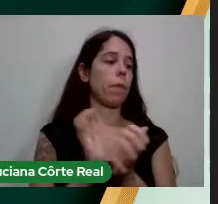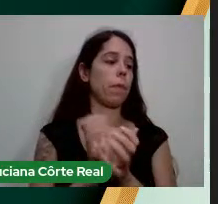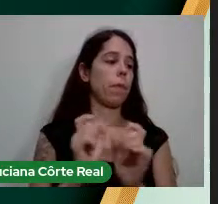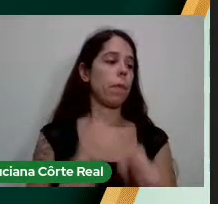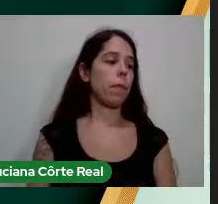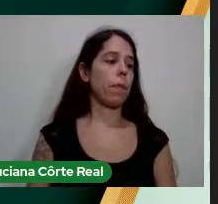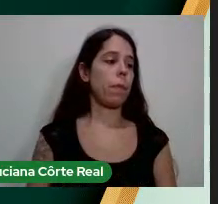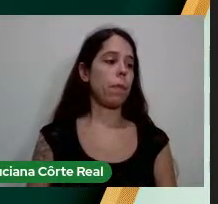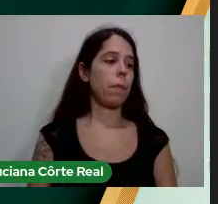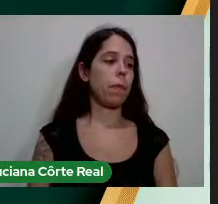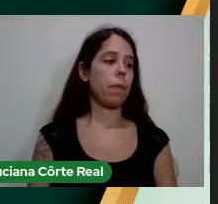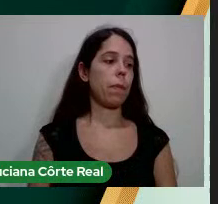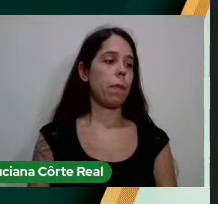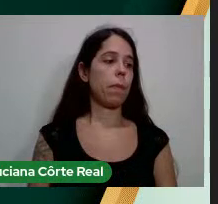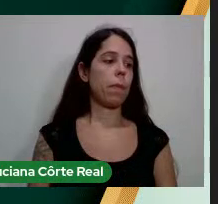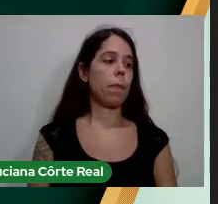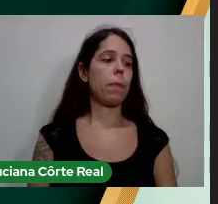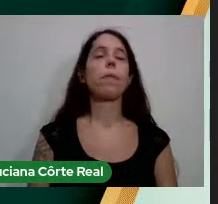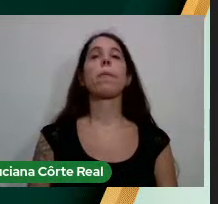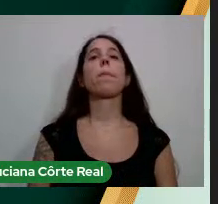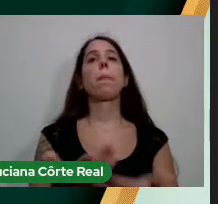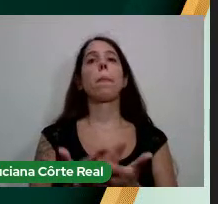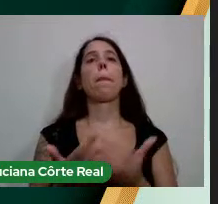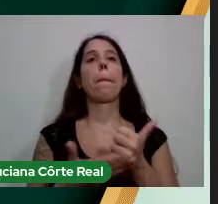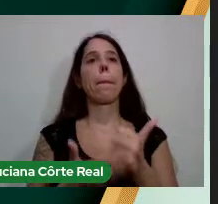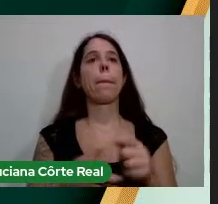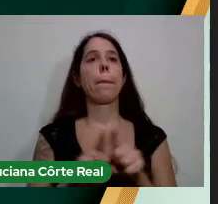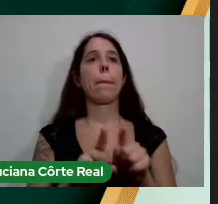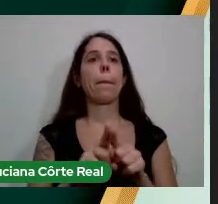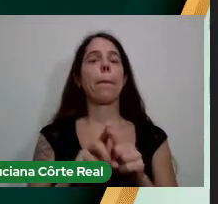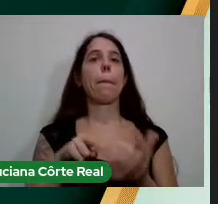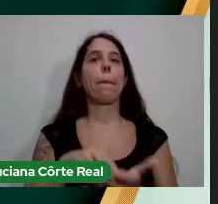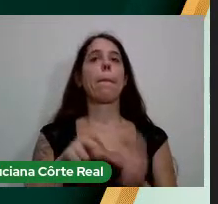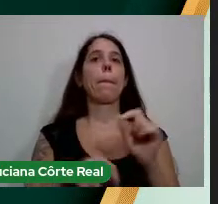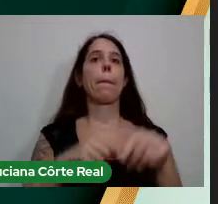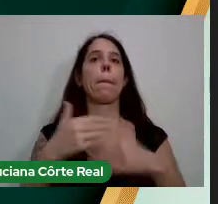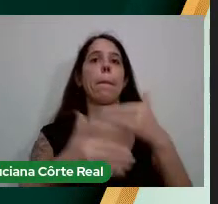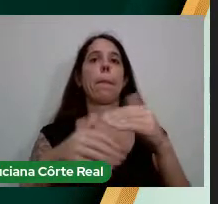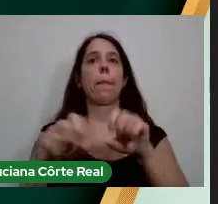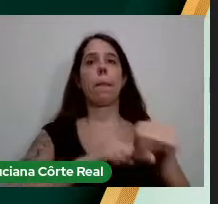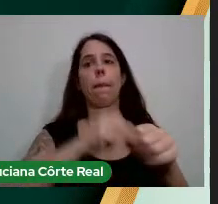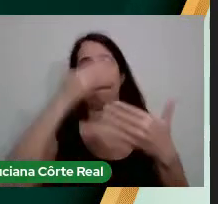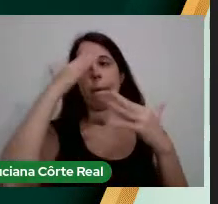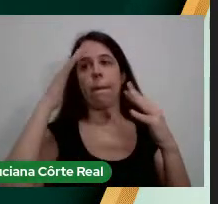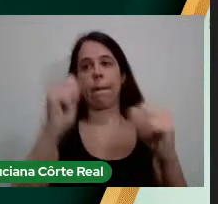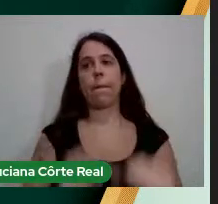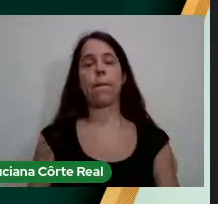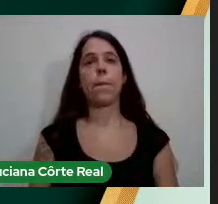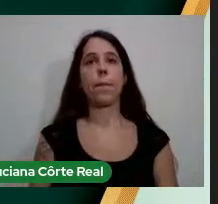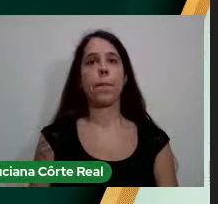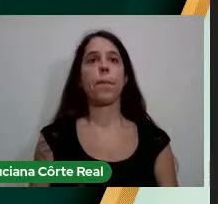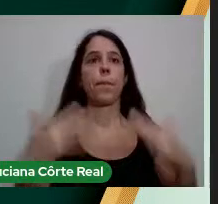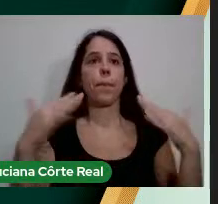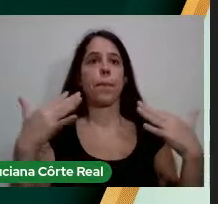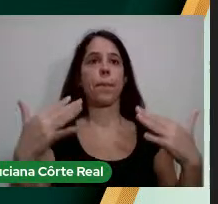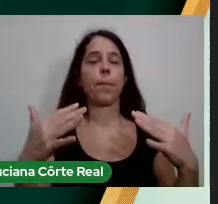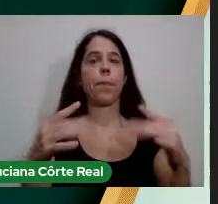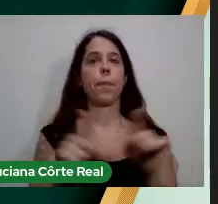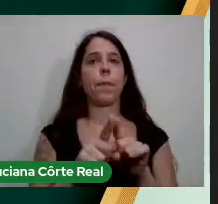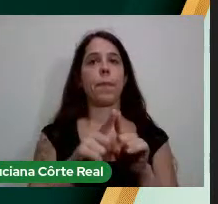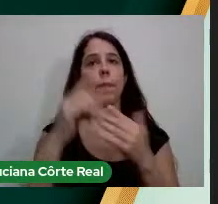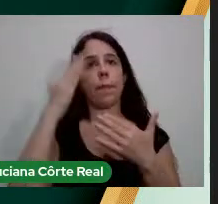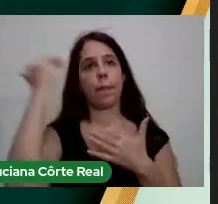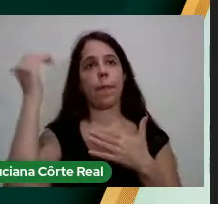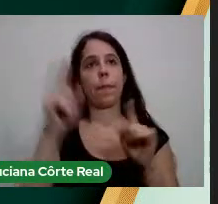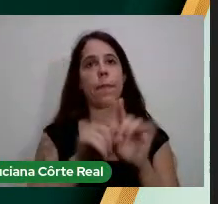Protagoniza Esse processo Formativo Obrigada a todos Parabéns Sucesso